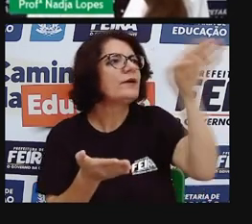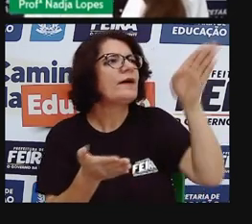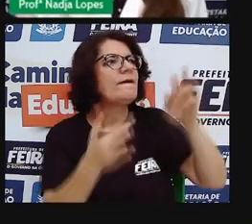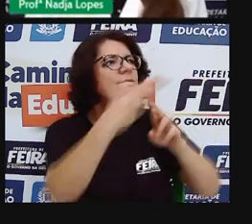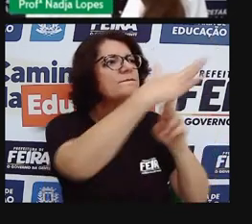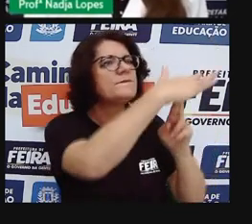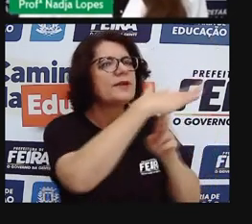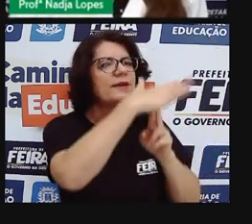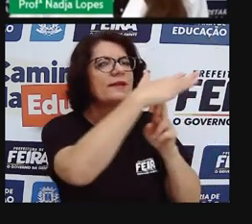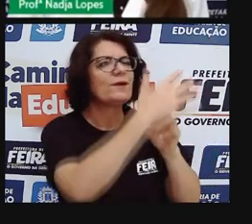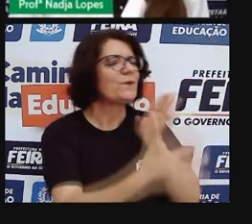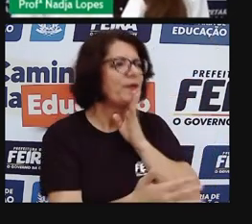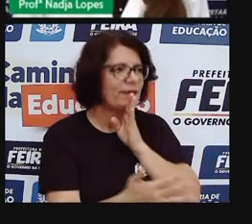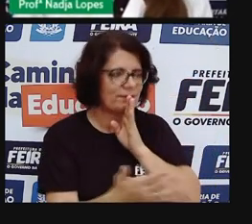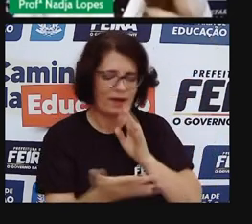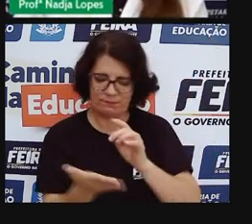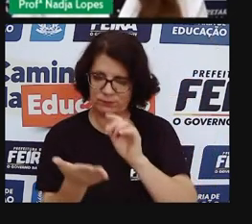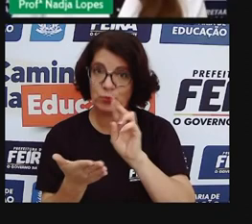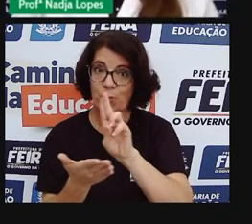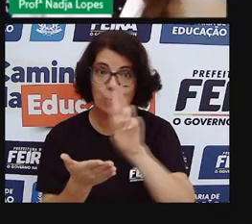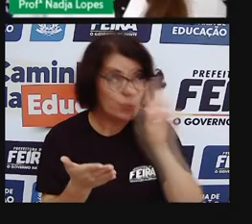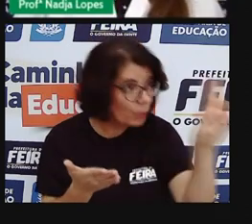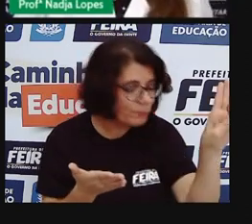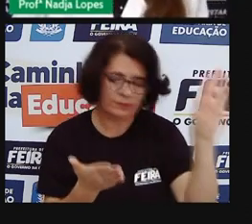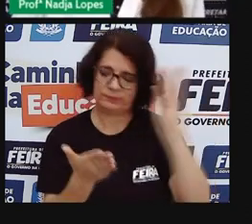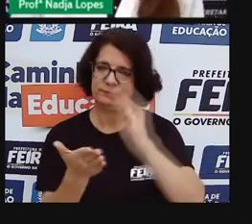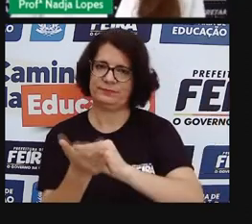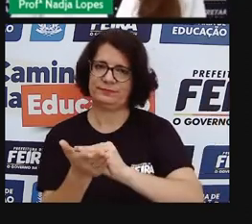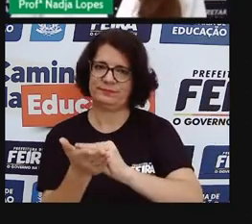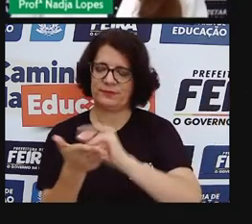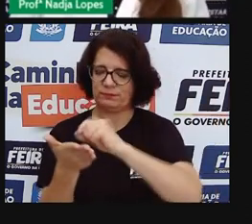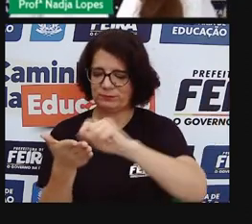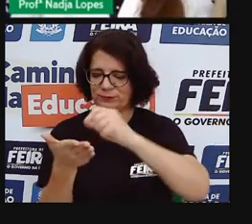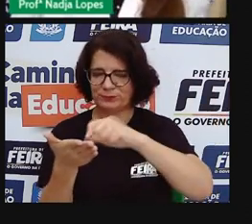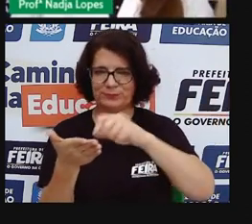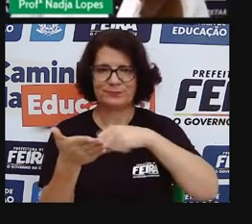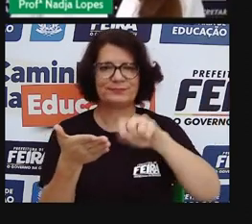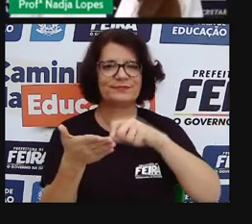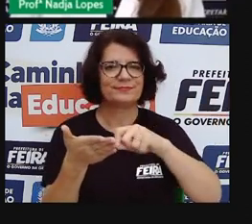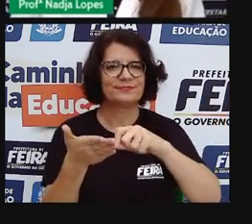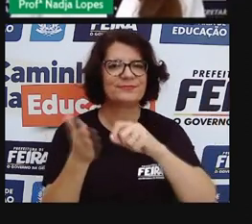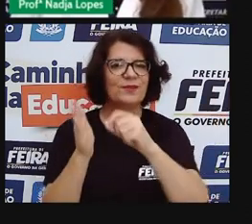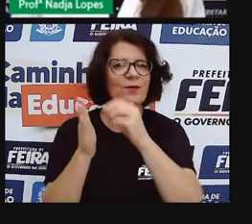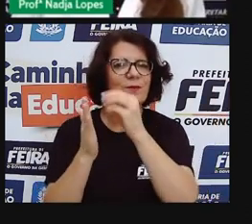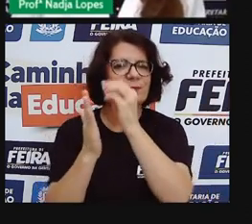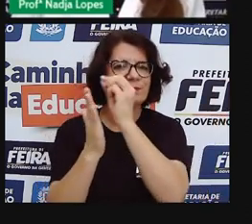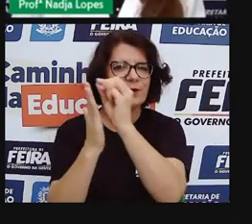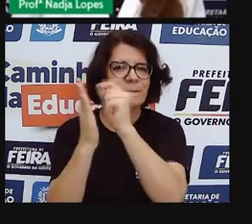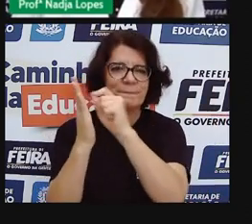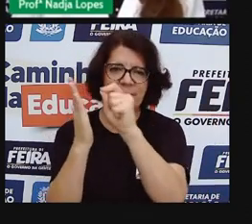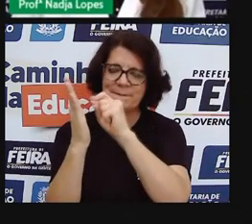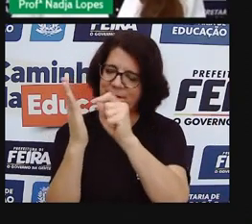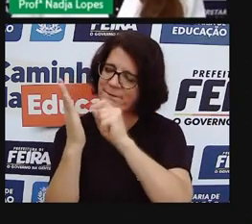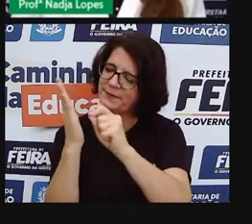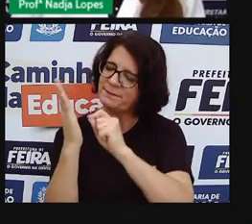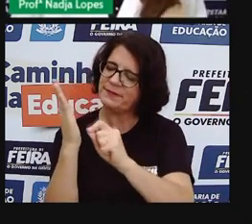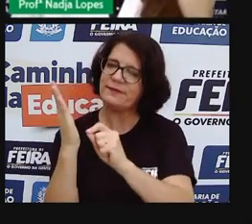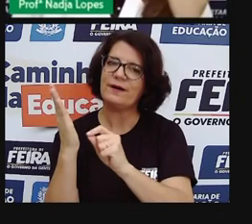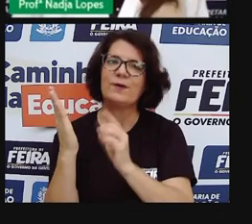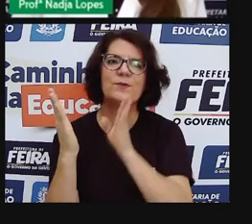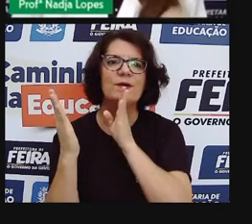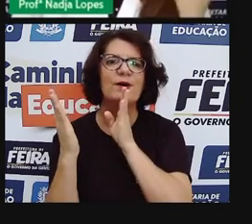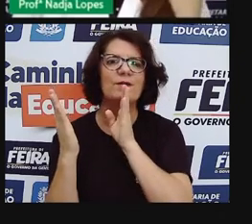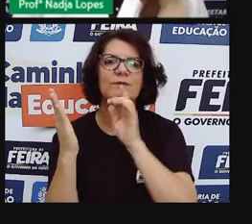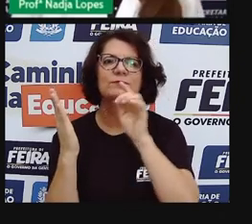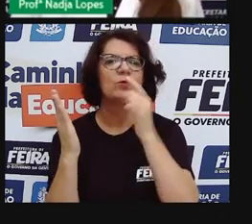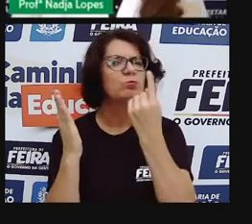que você já foi, que você já comprou, que você já ouviu, que alguém já falou para você, faz uma lista no caderno. E